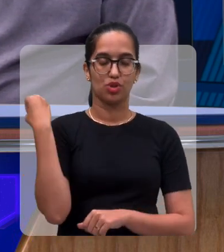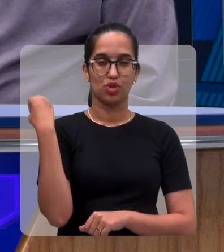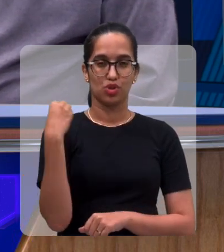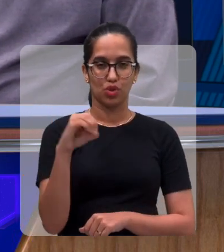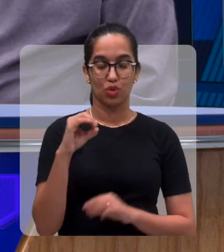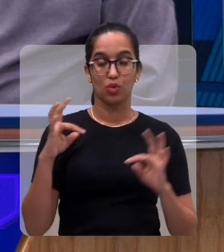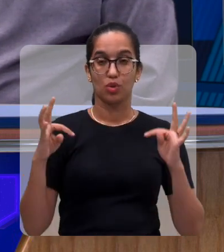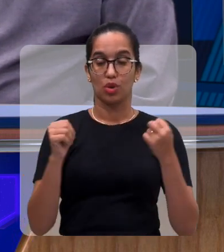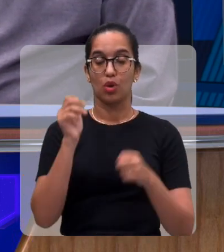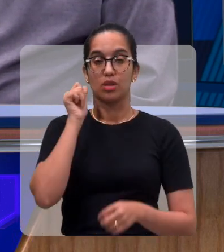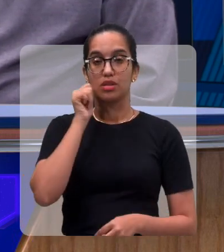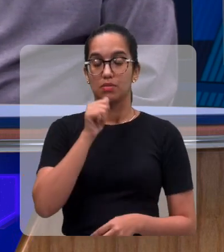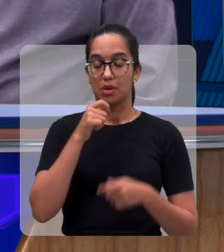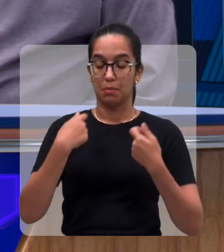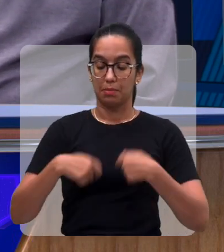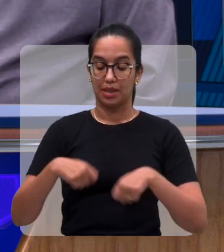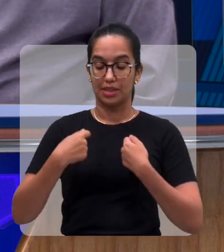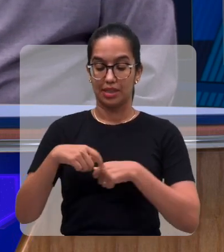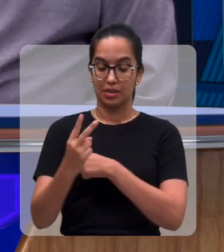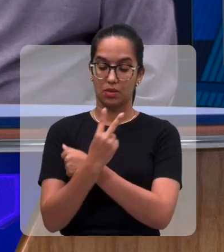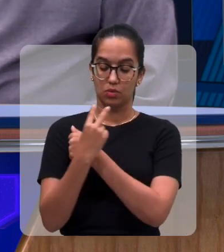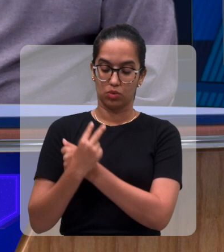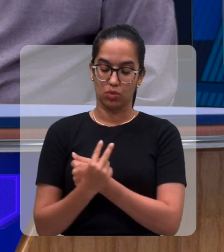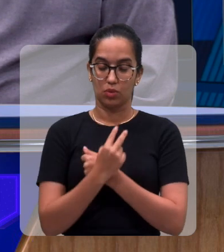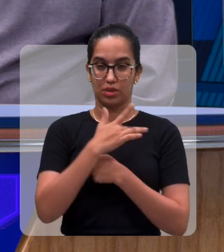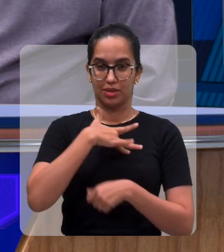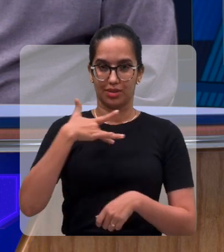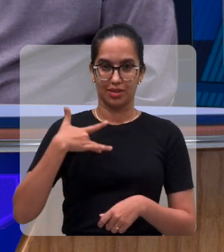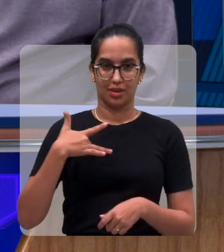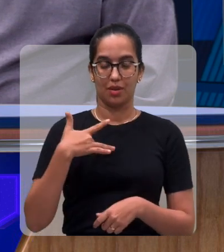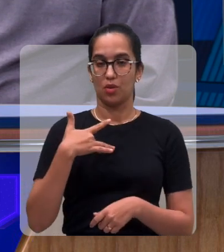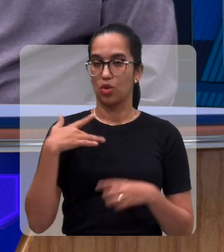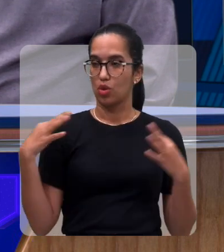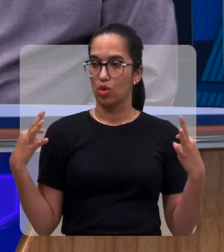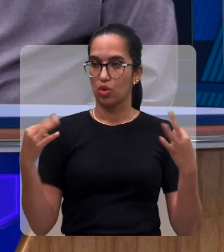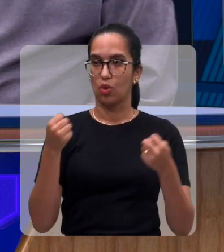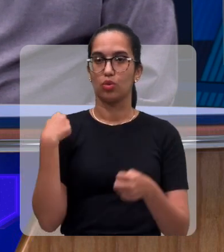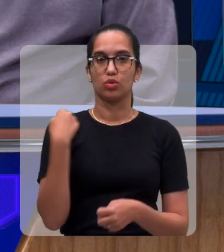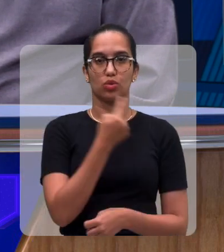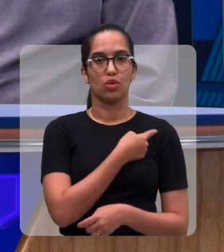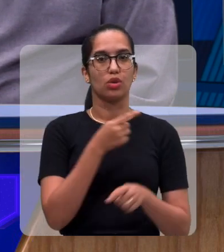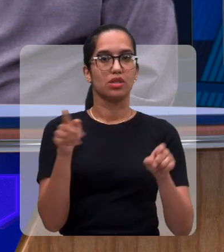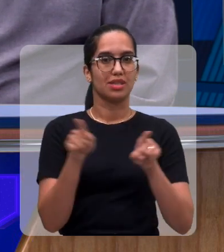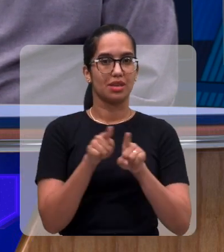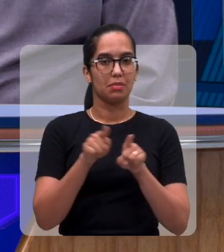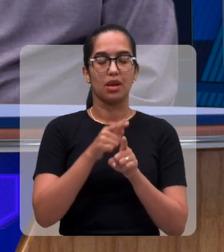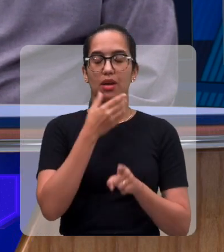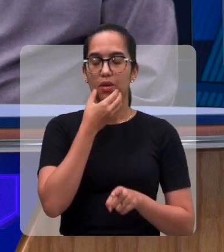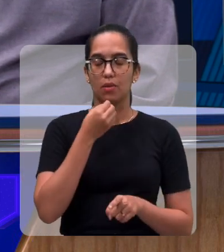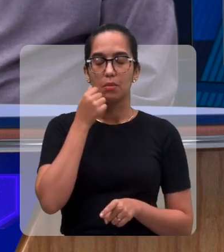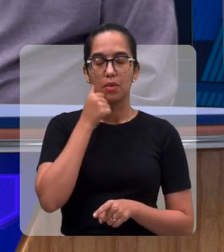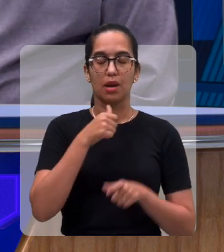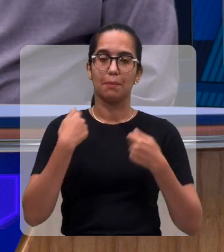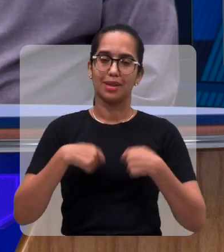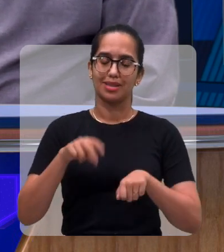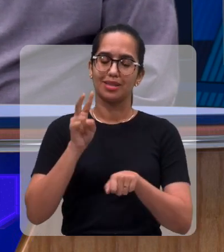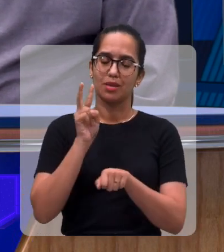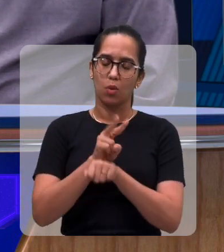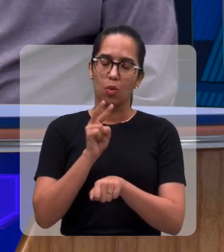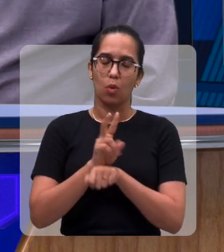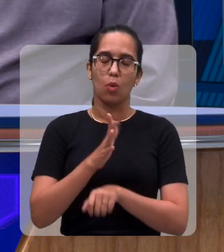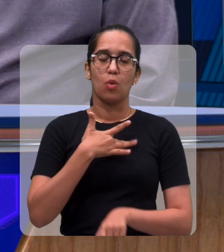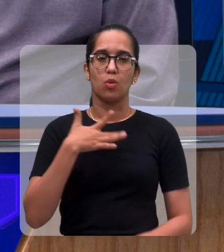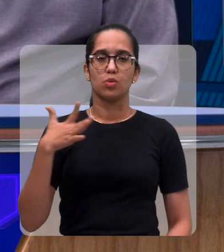que as mulheres têm que fazer a prevenção, isso vale para cada um de nós, cada ser humano, que